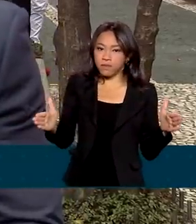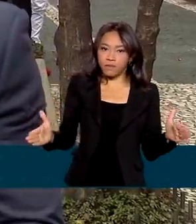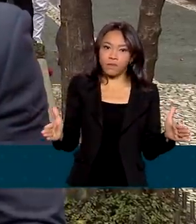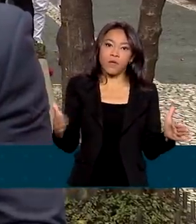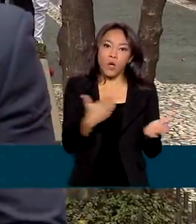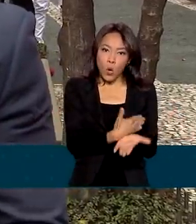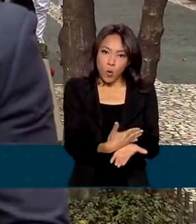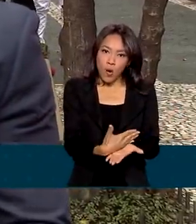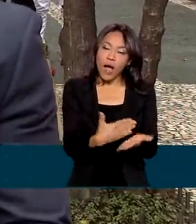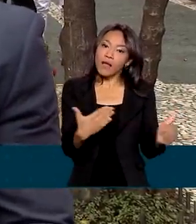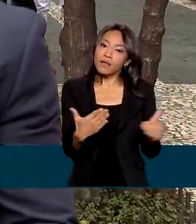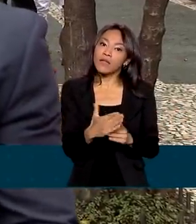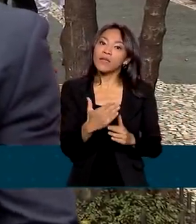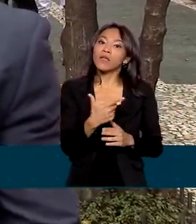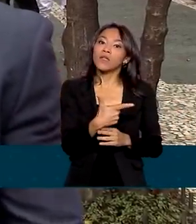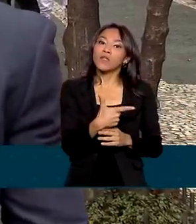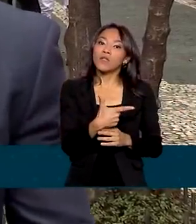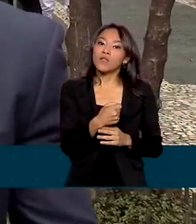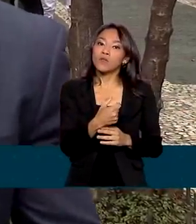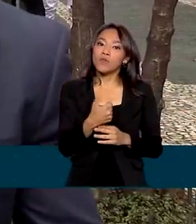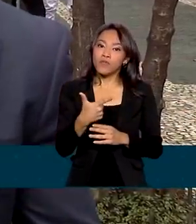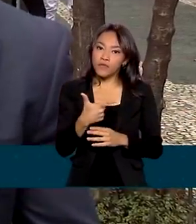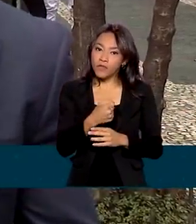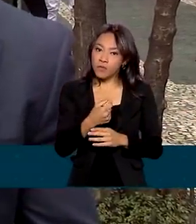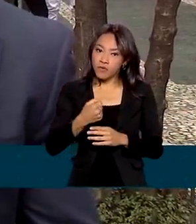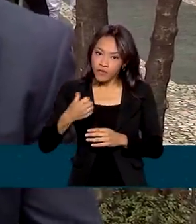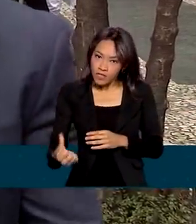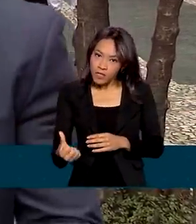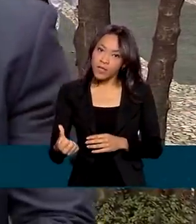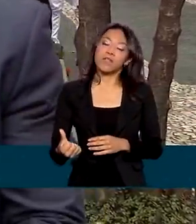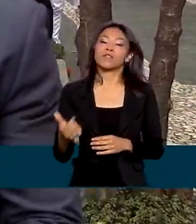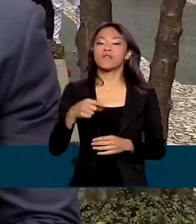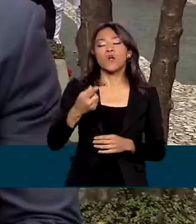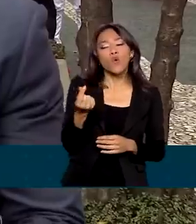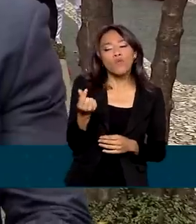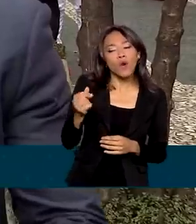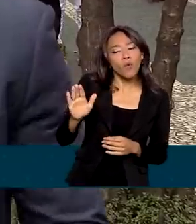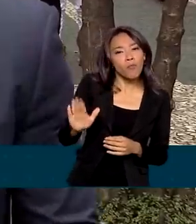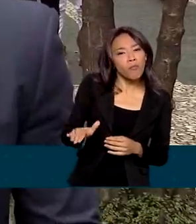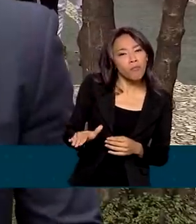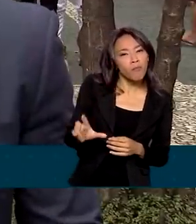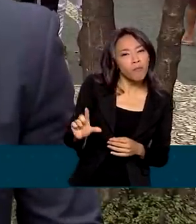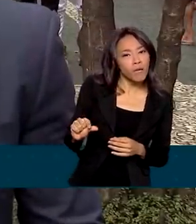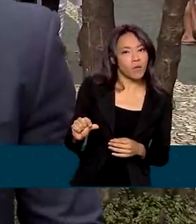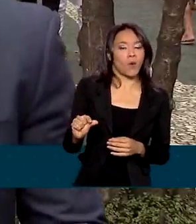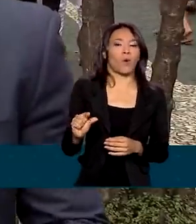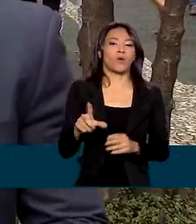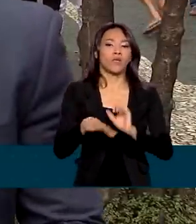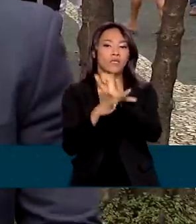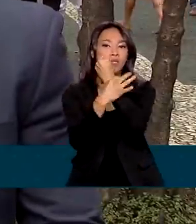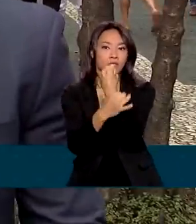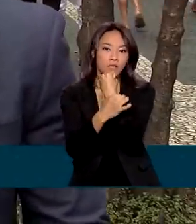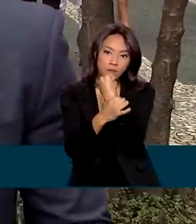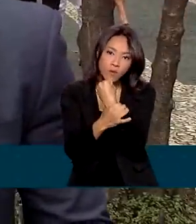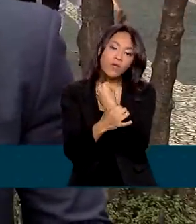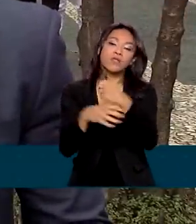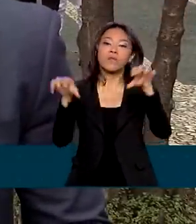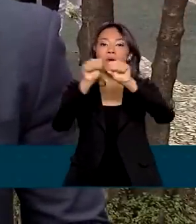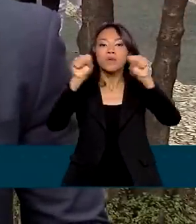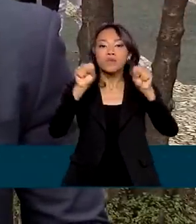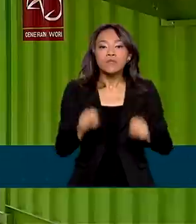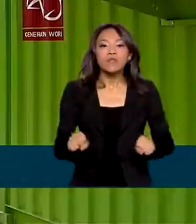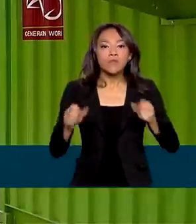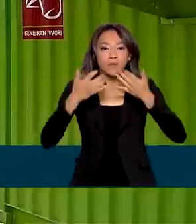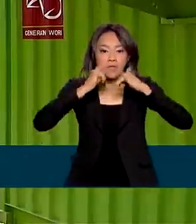2026. Economia para o consumidor, com tarifas mais baixas, e segurança para o Sistema Nacional de